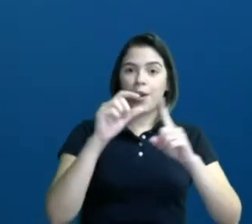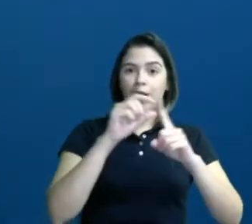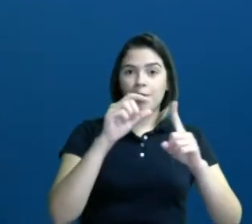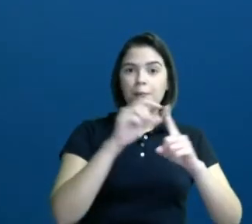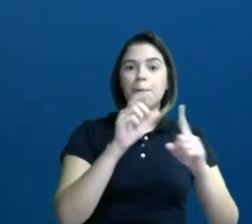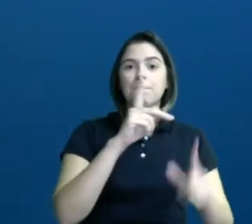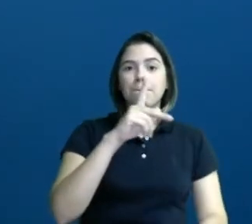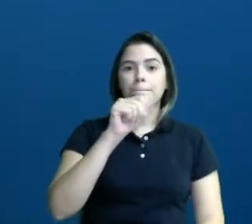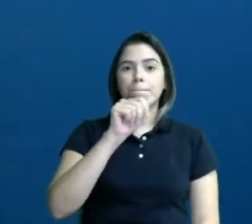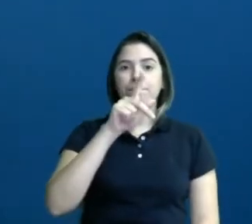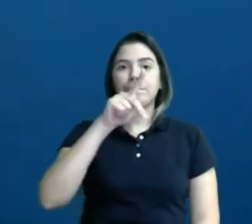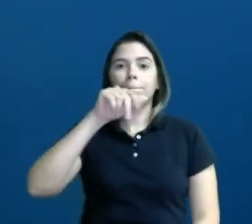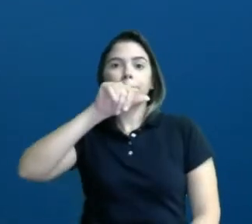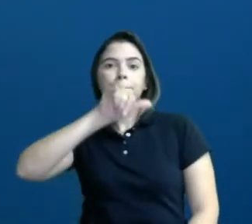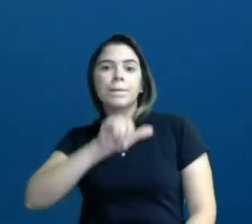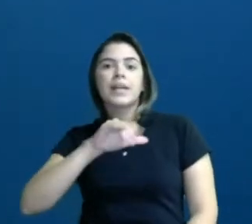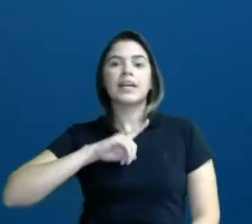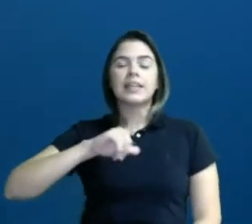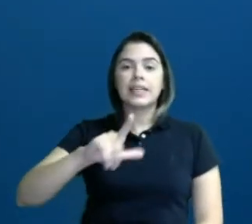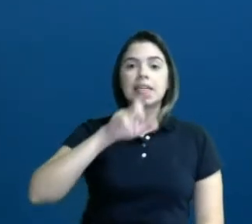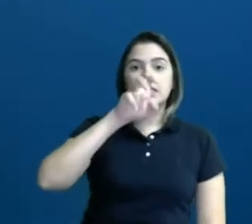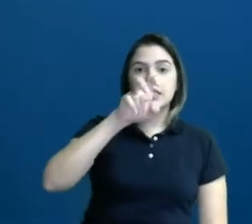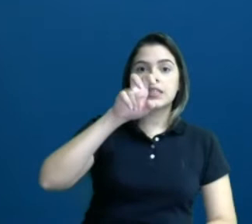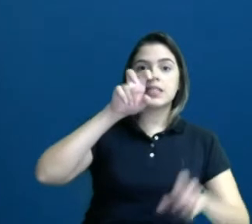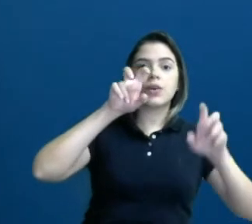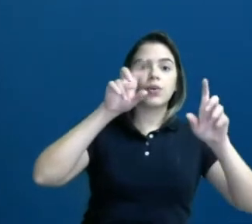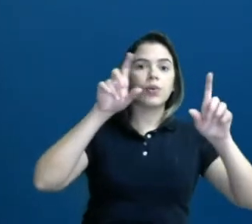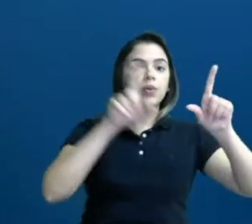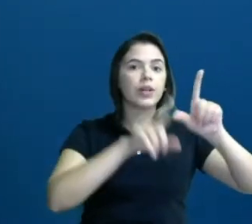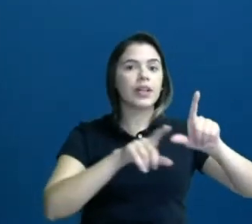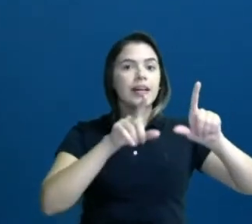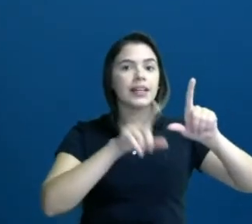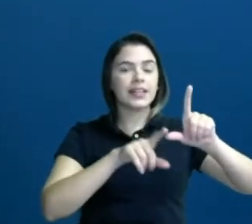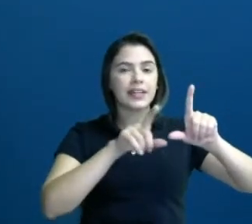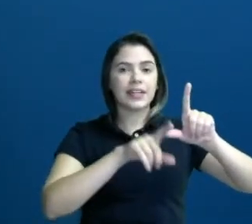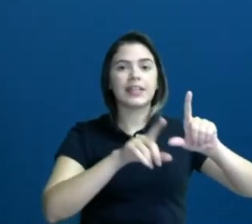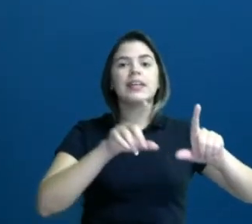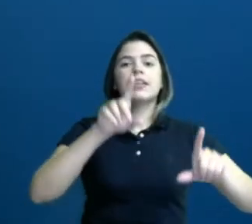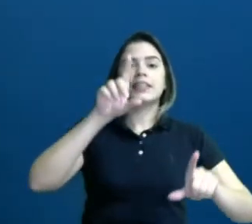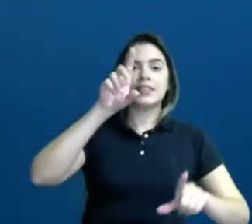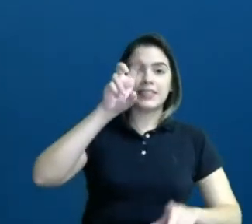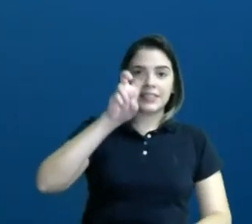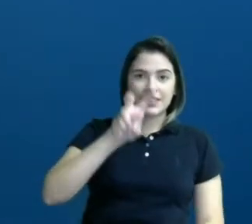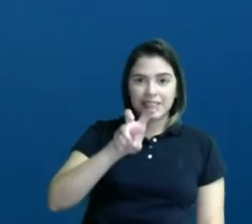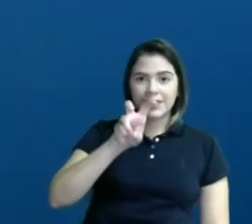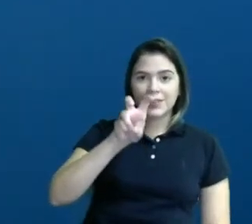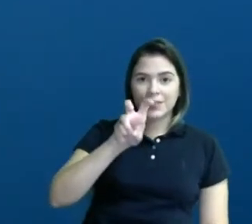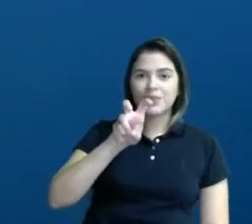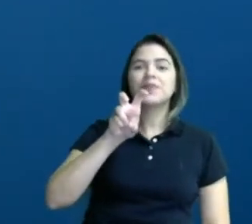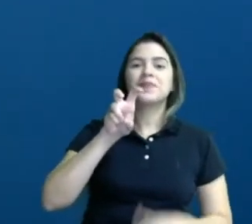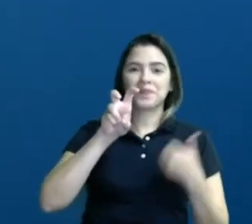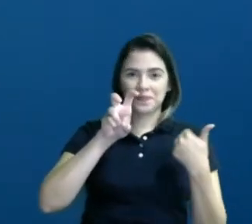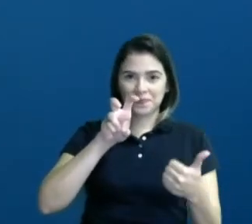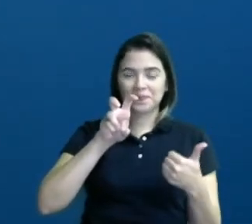papai tem cinco letrinhas, ó. Cinco. Cinco letrinhas, tá certo?